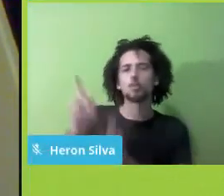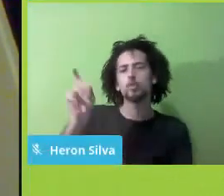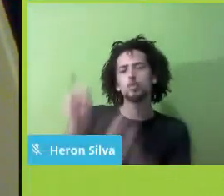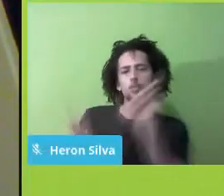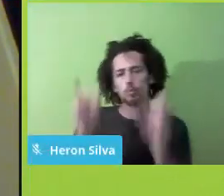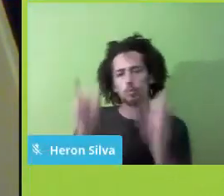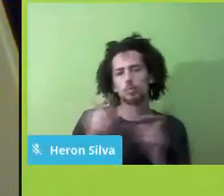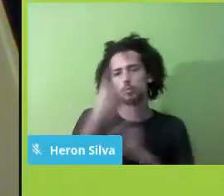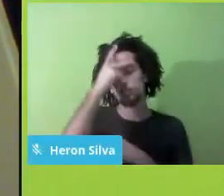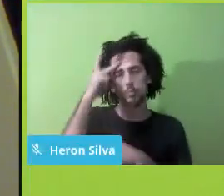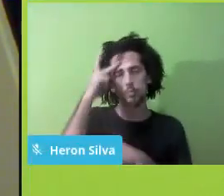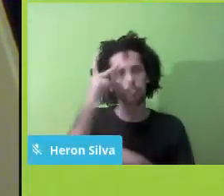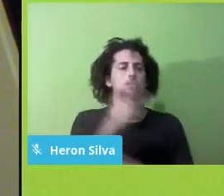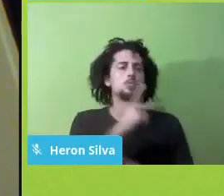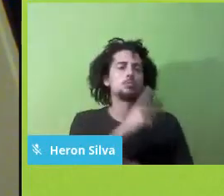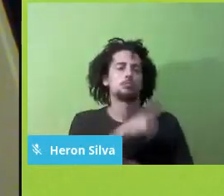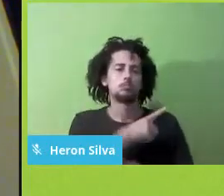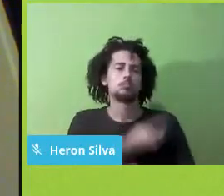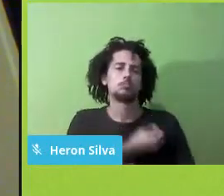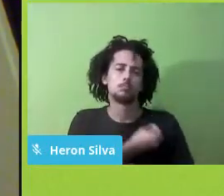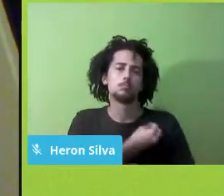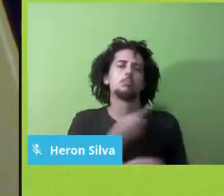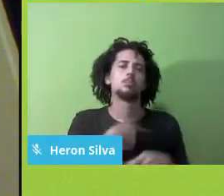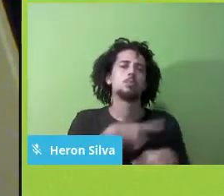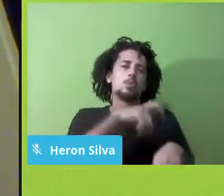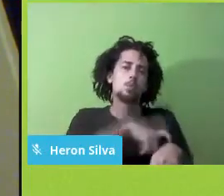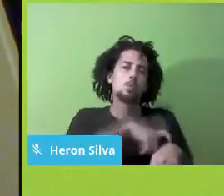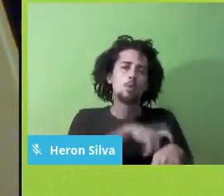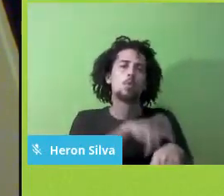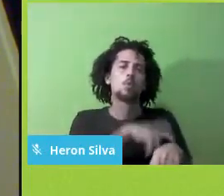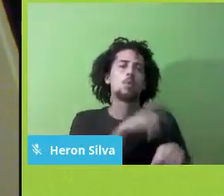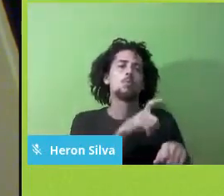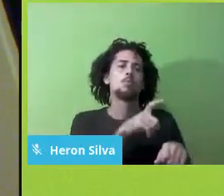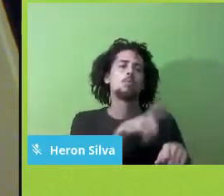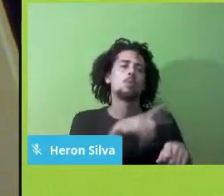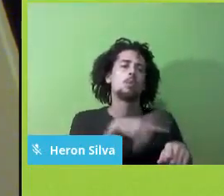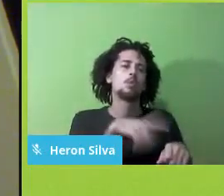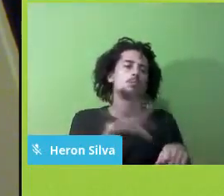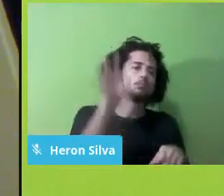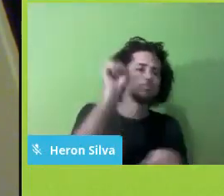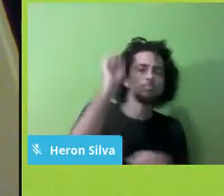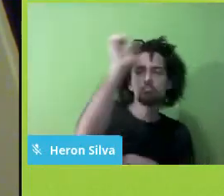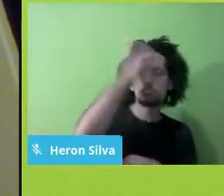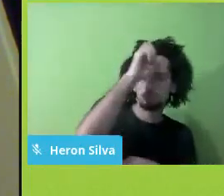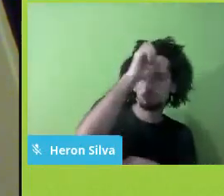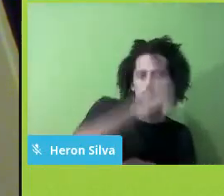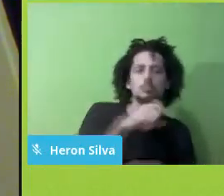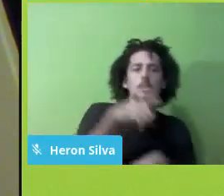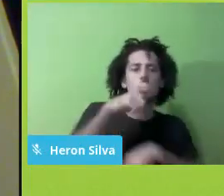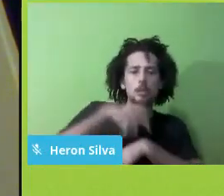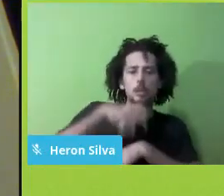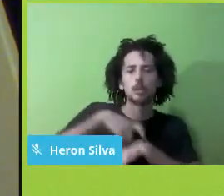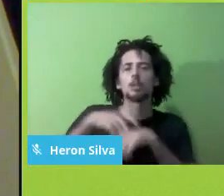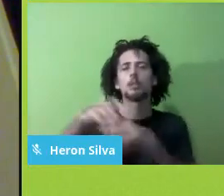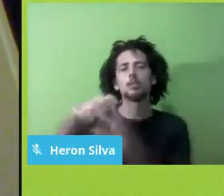garantindo o tempo da escuta, o tempo, o tempo com os idosos,